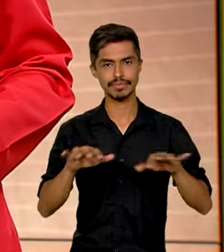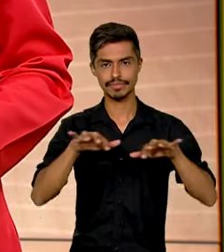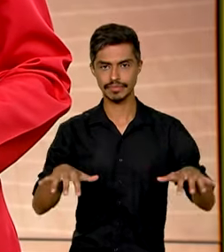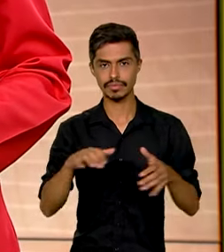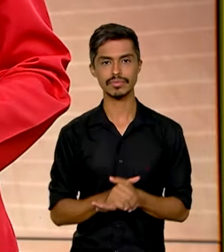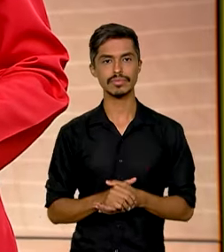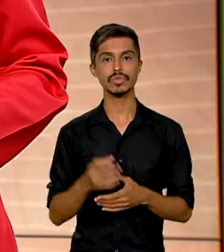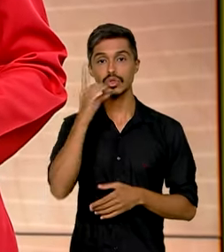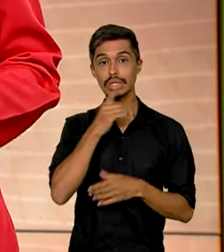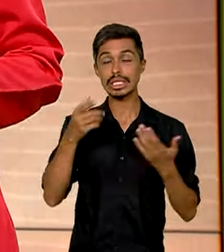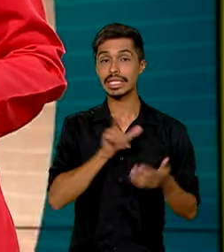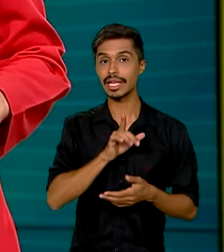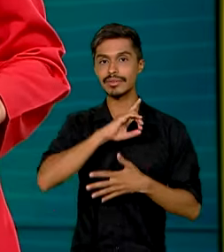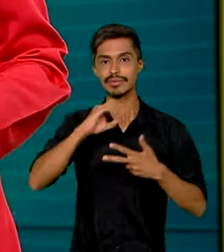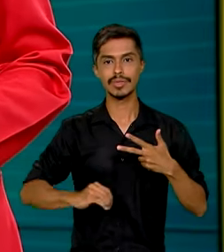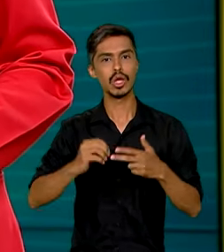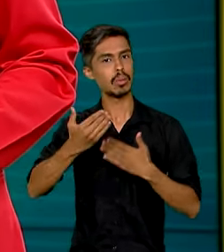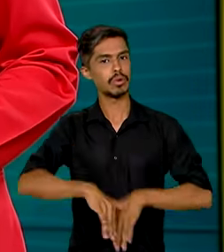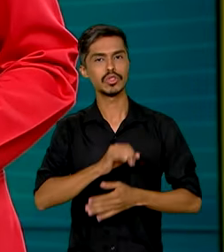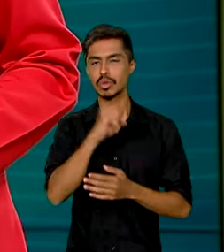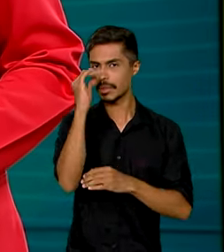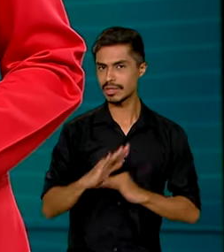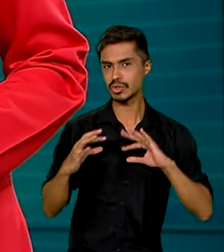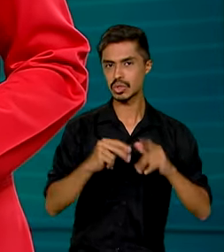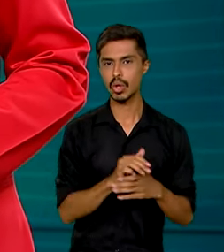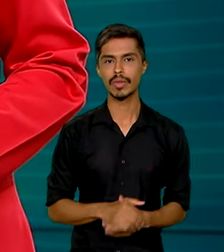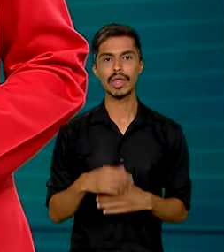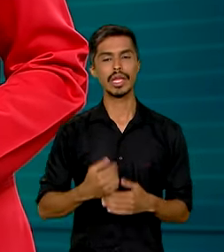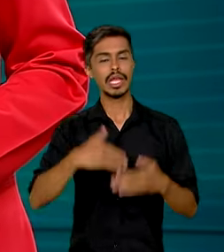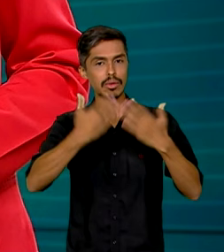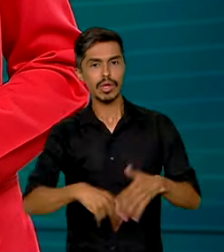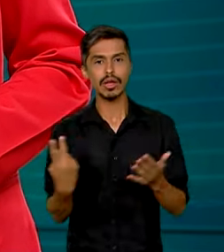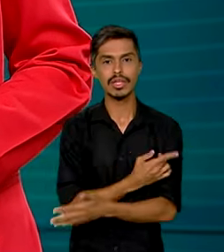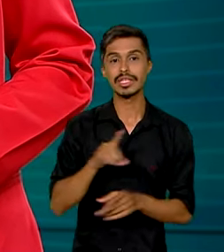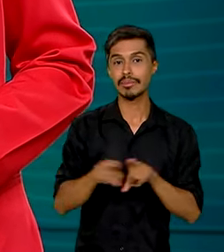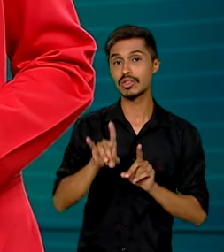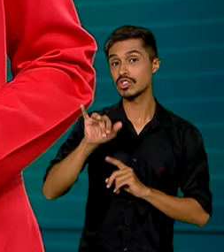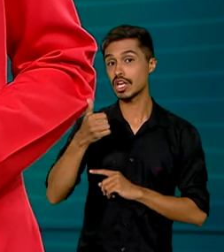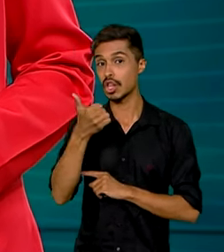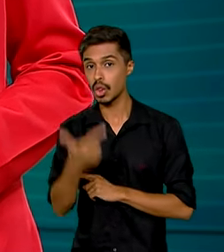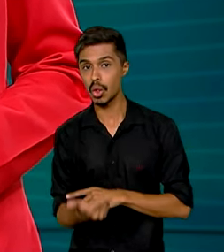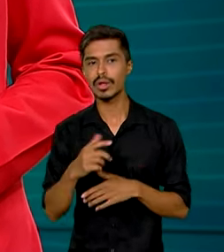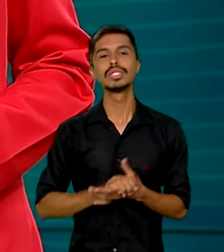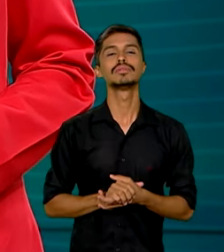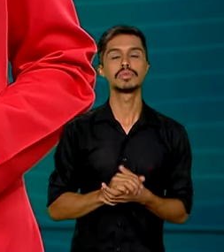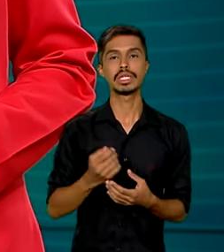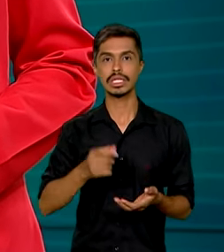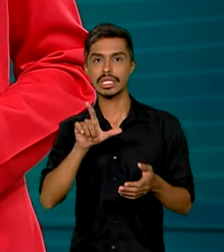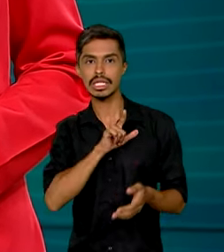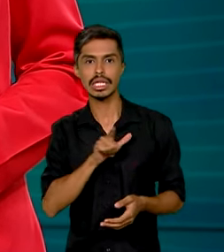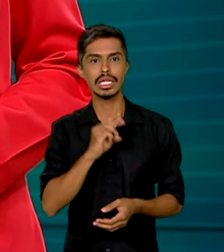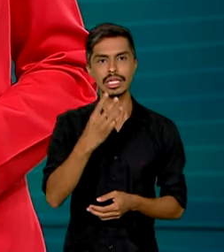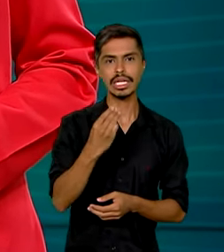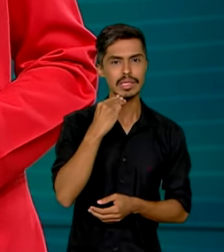Neste domingo tem prova do Enem em todo o país. O exame, que também acontece no dia 12, será aplicado para mais de 3 milhões